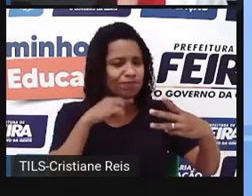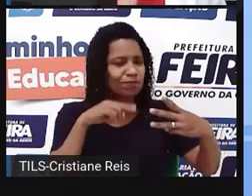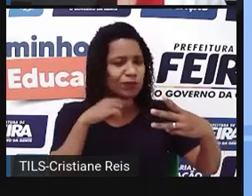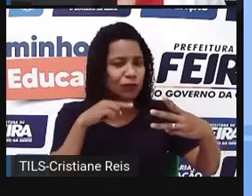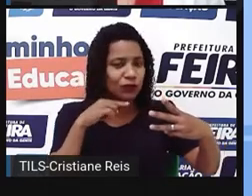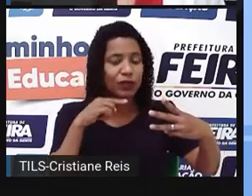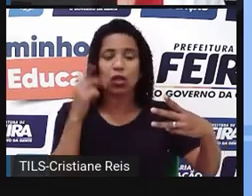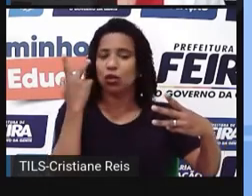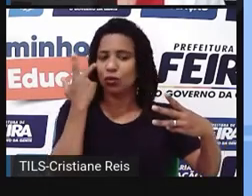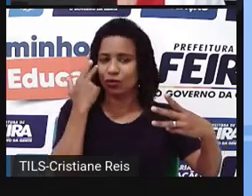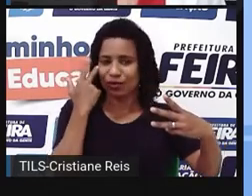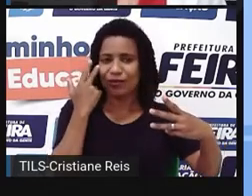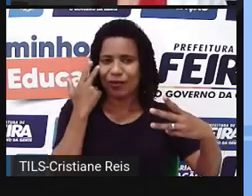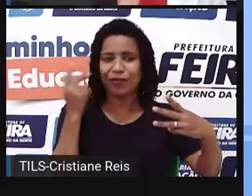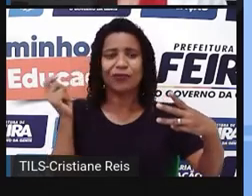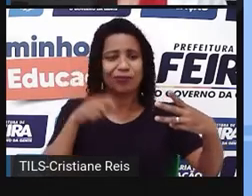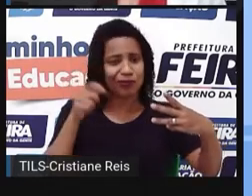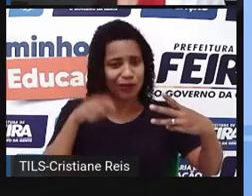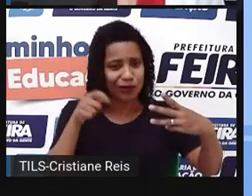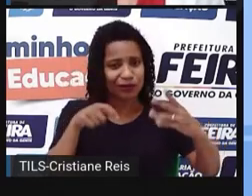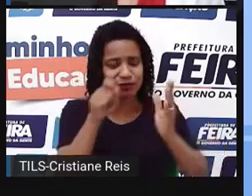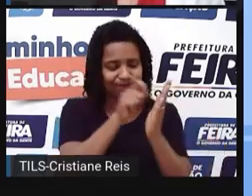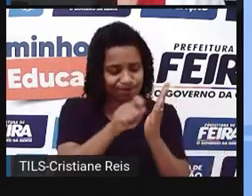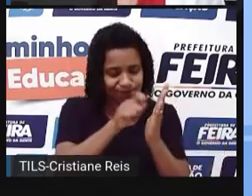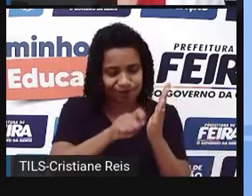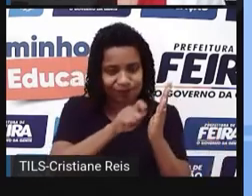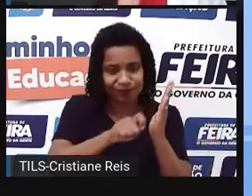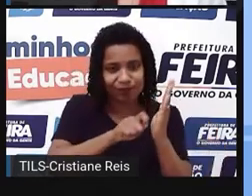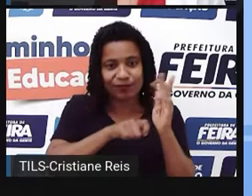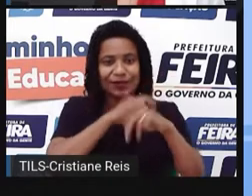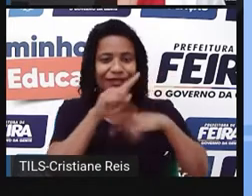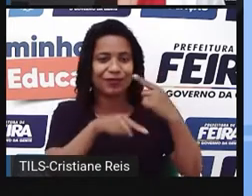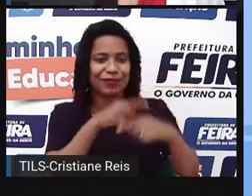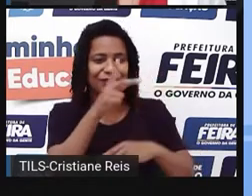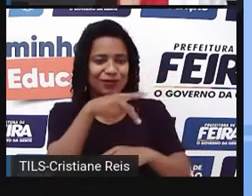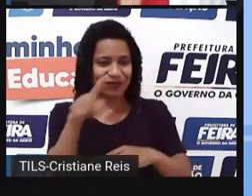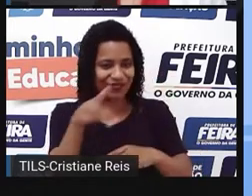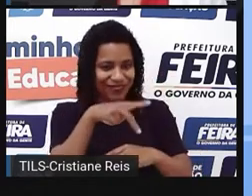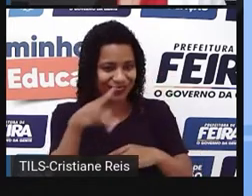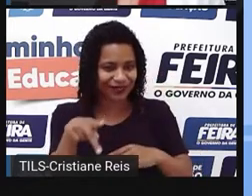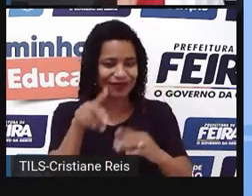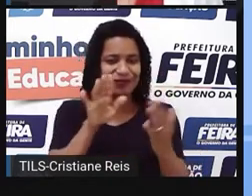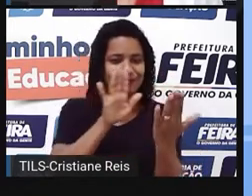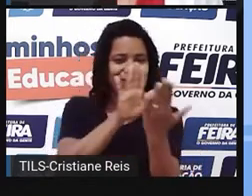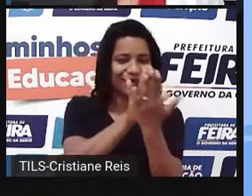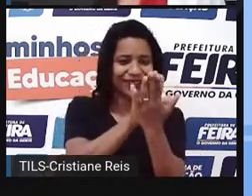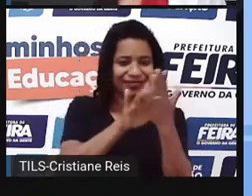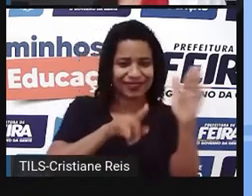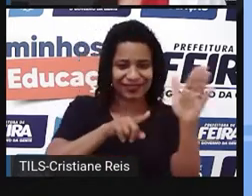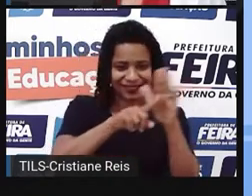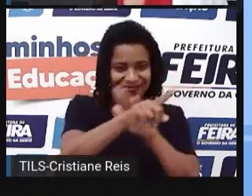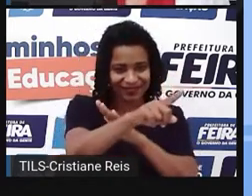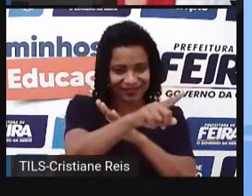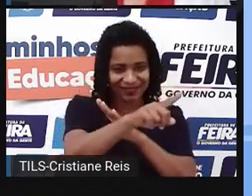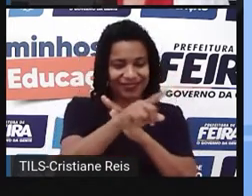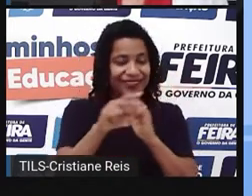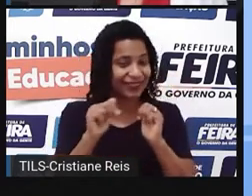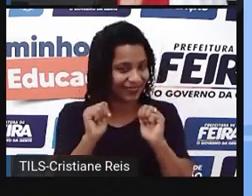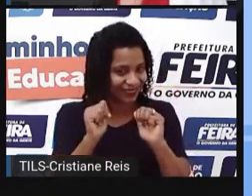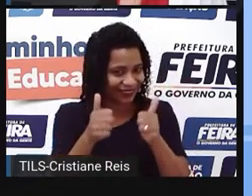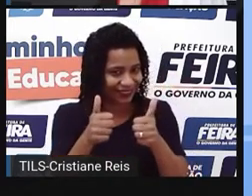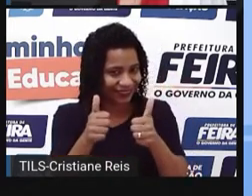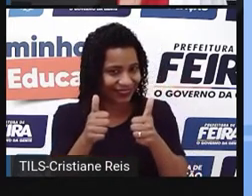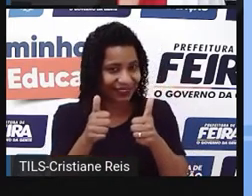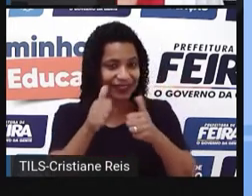da aprendizagem, não se esqueçam de anotá-las e tirá-las na primeira oportunidade na sua escola. Ok, students?